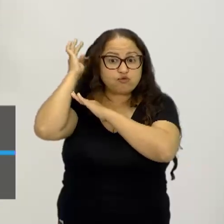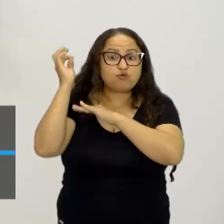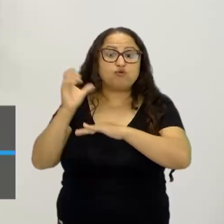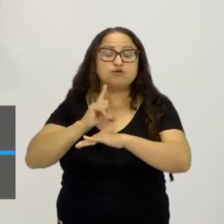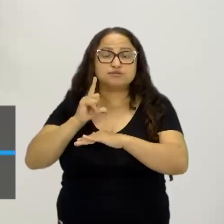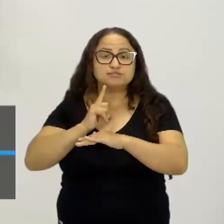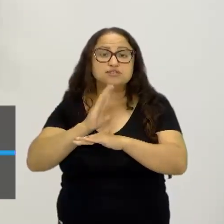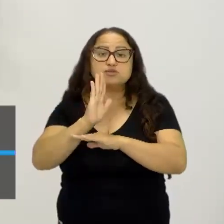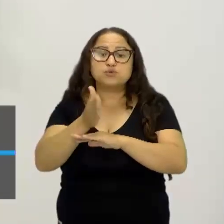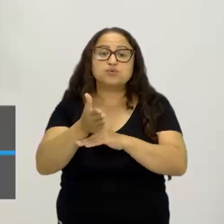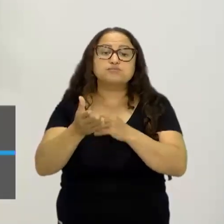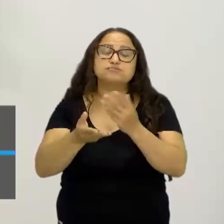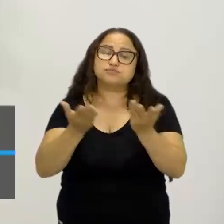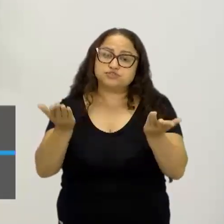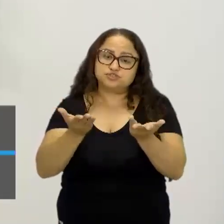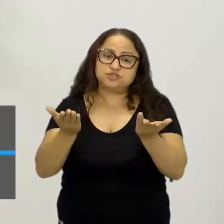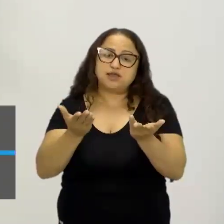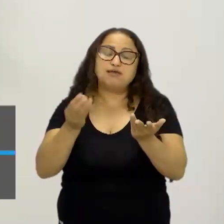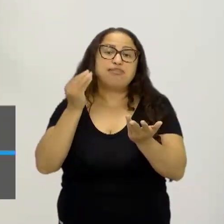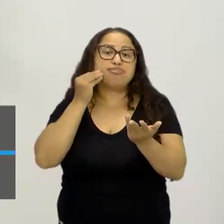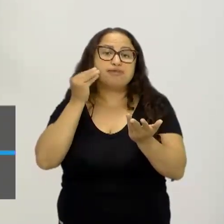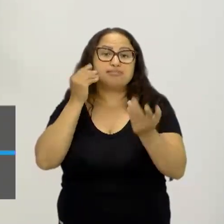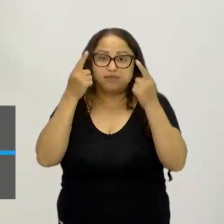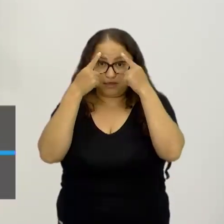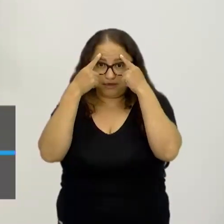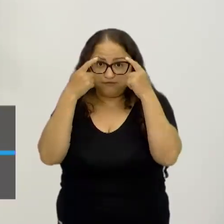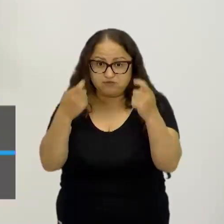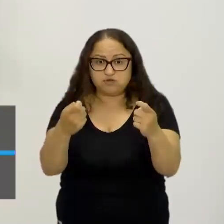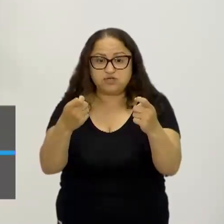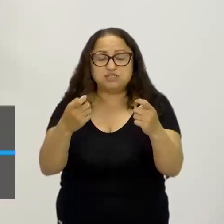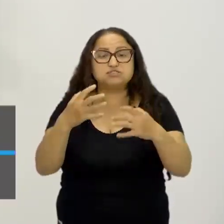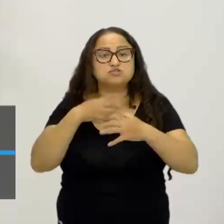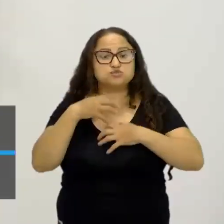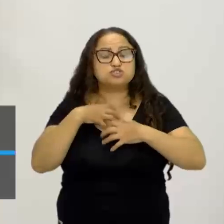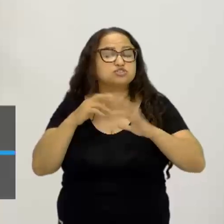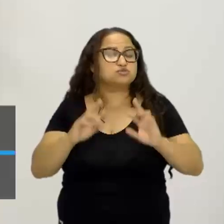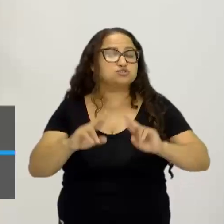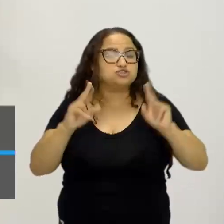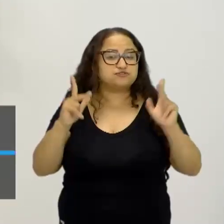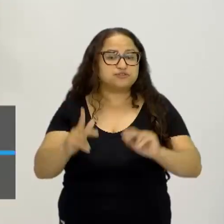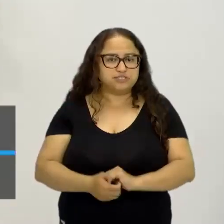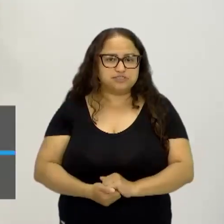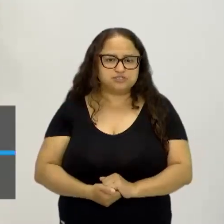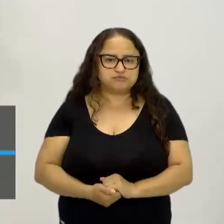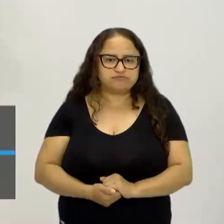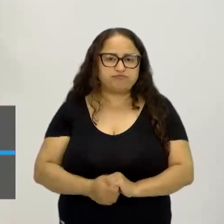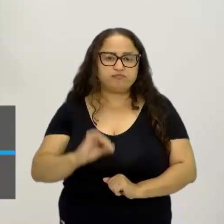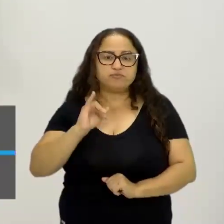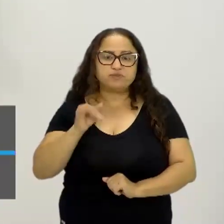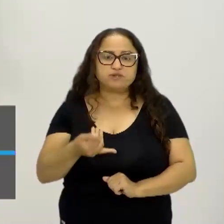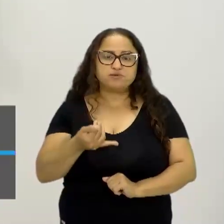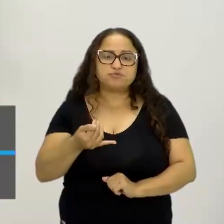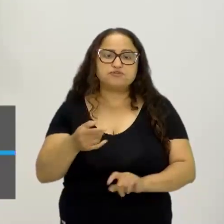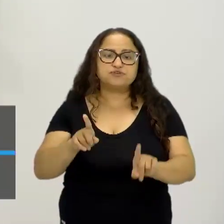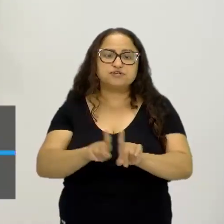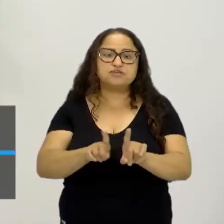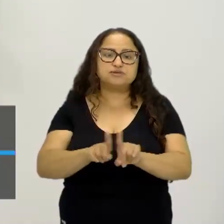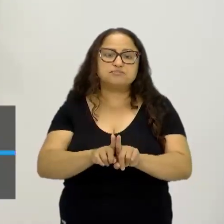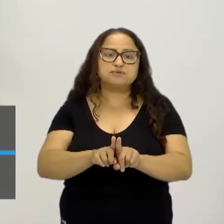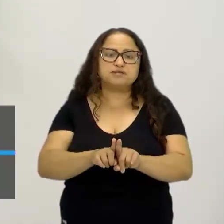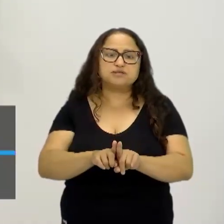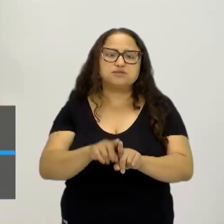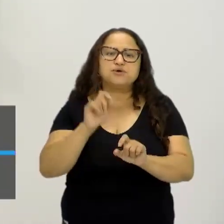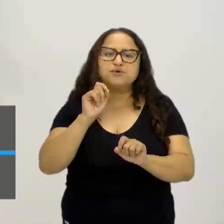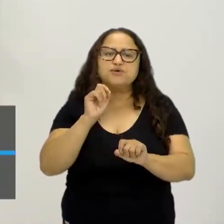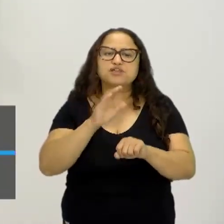e eu tentei abordar a violência de um outro modo, né, e eu vou aproveitar a aula de hoje também para falar uma coisa que